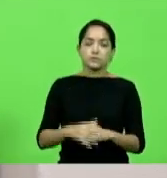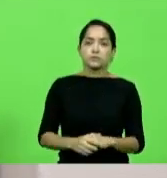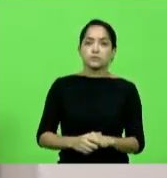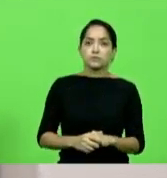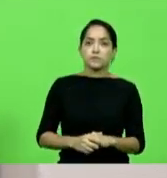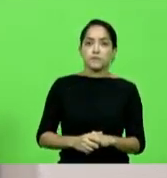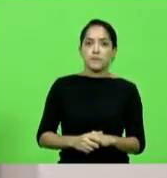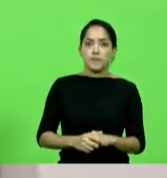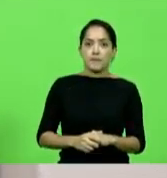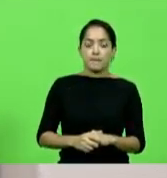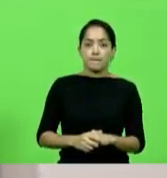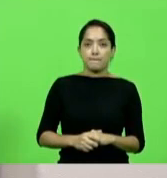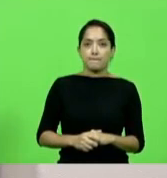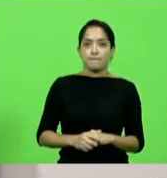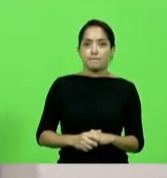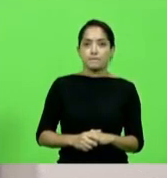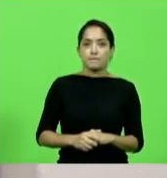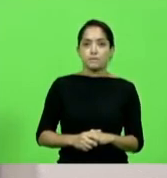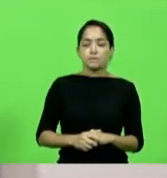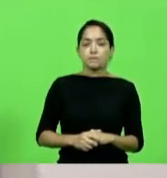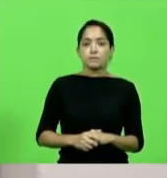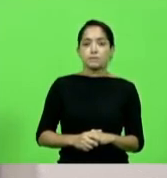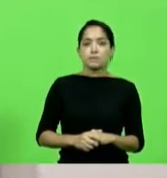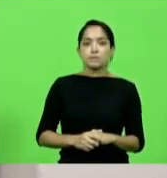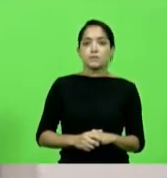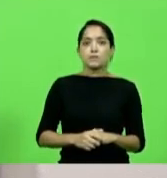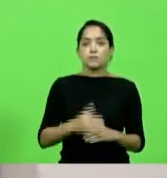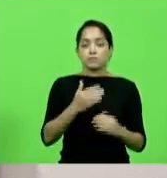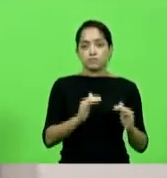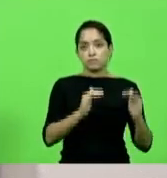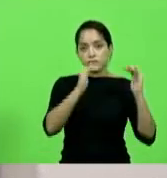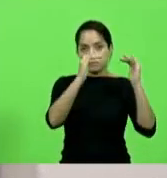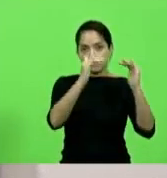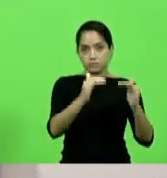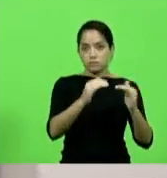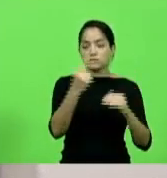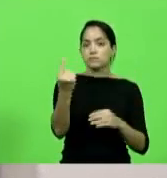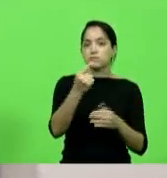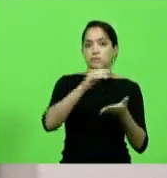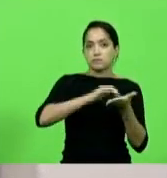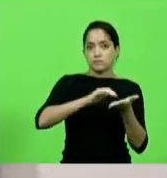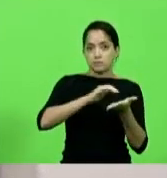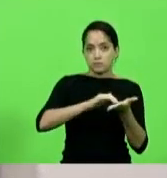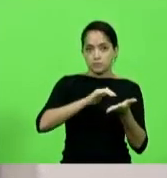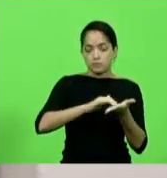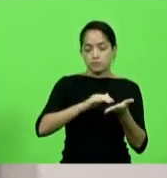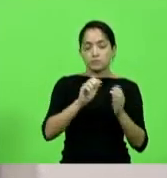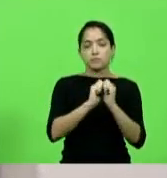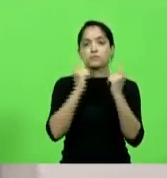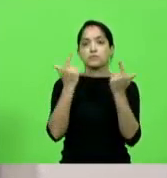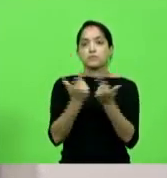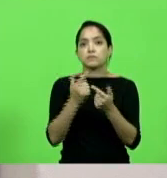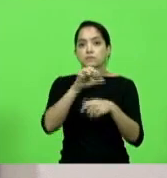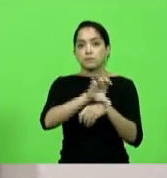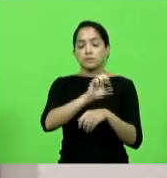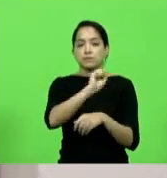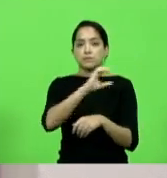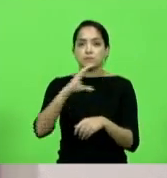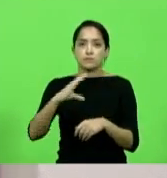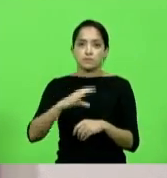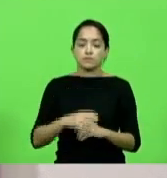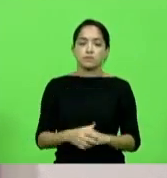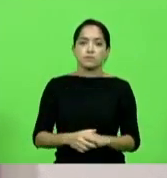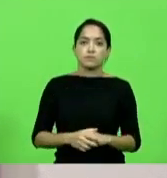Adir Célio de Moraes Ferreira Júnior. E excelentíssimo senhor primeiro secretário da Assembleia Legislativa do Estado de Santa